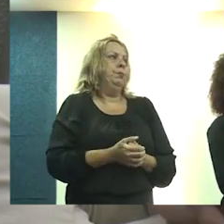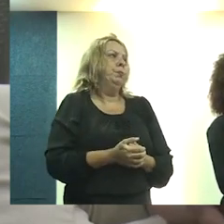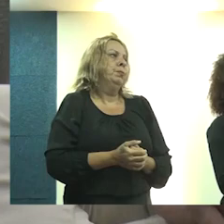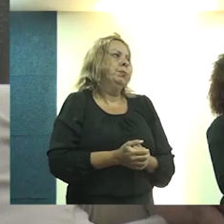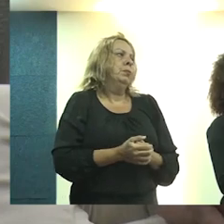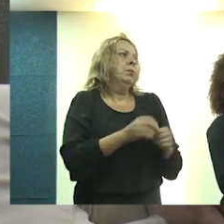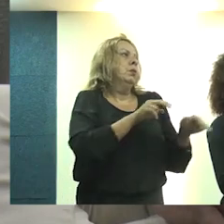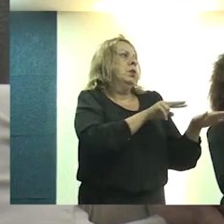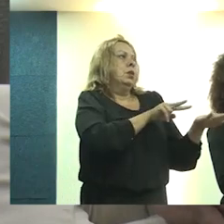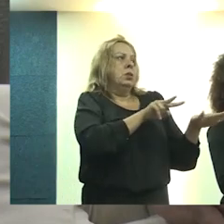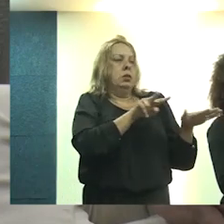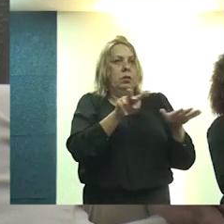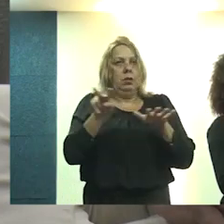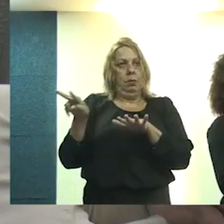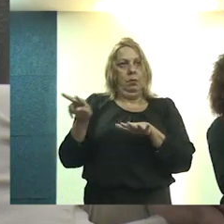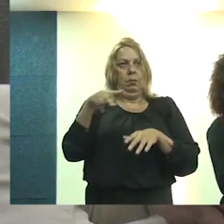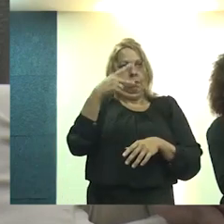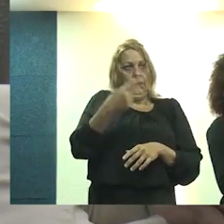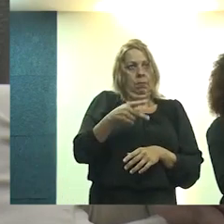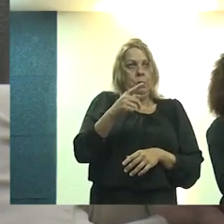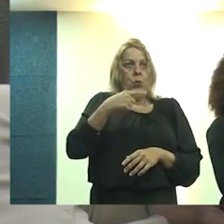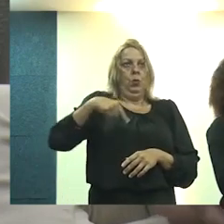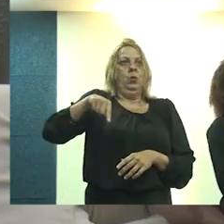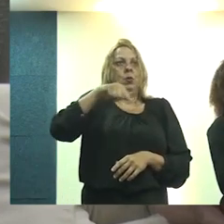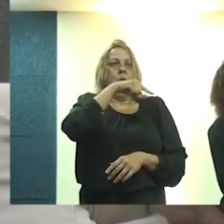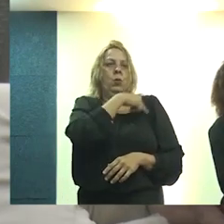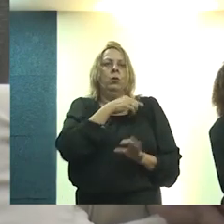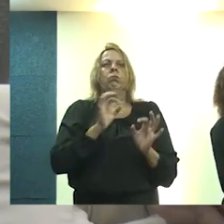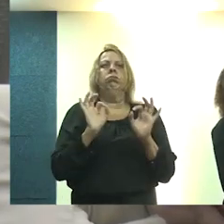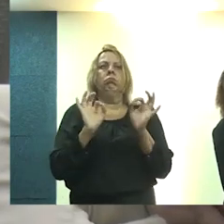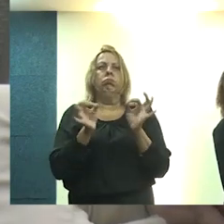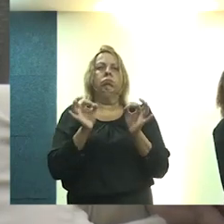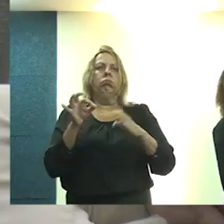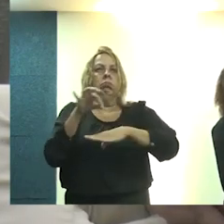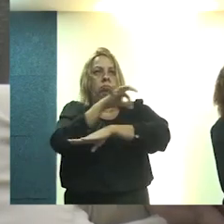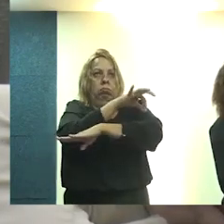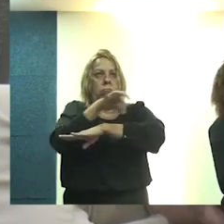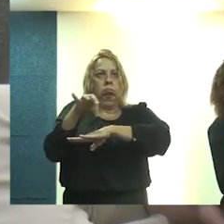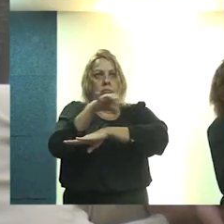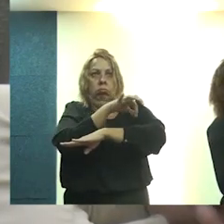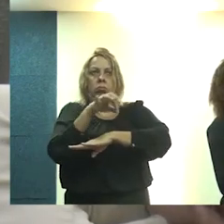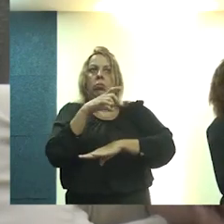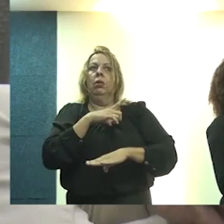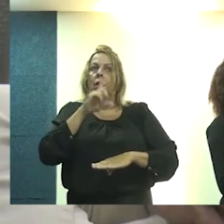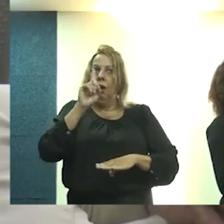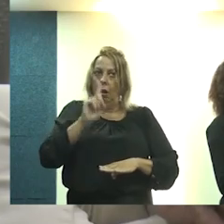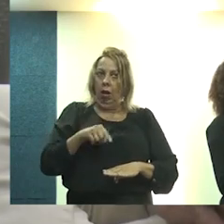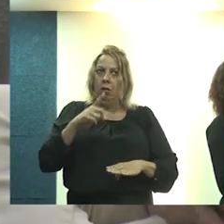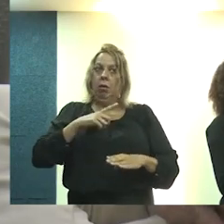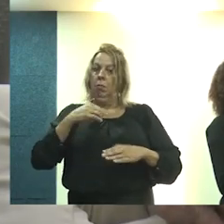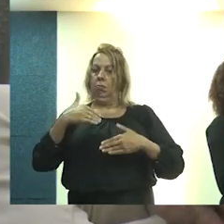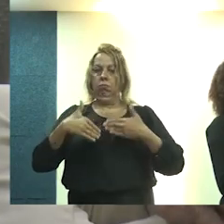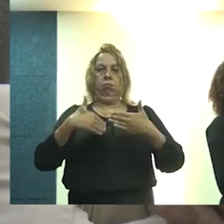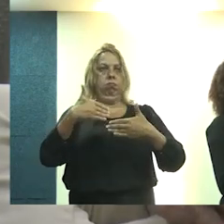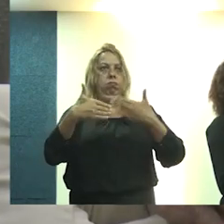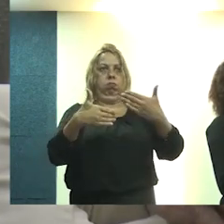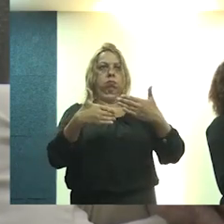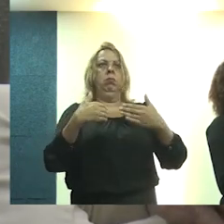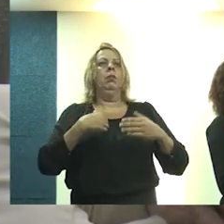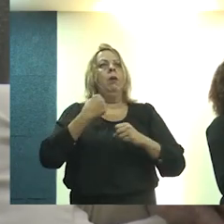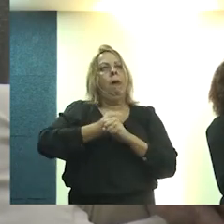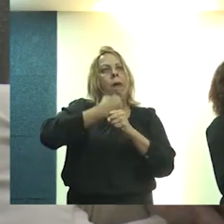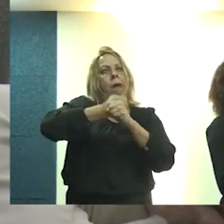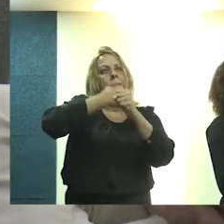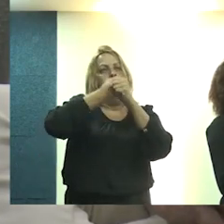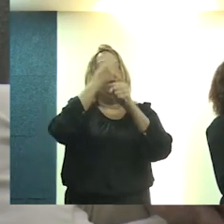também reafirma para nós essa certeza de que a arquitetura é um fator irredutível na construção de um país